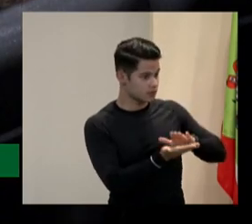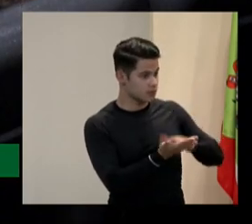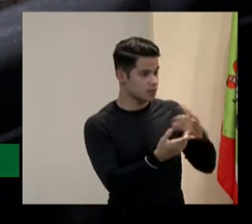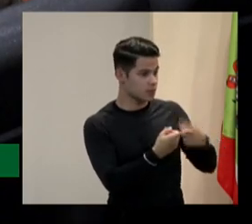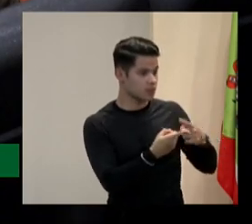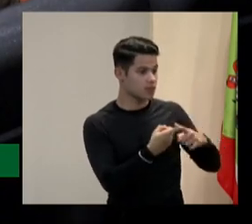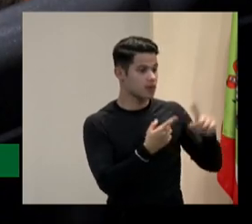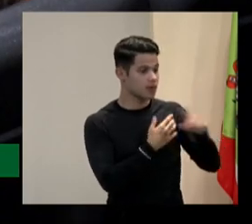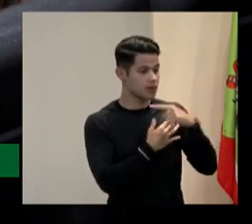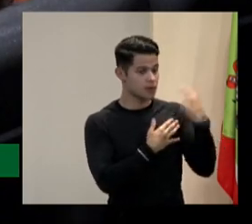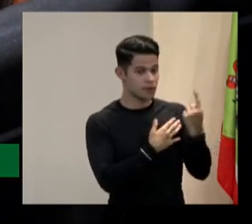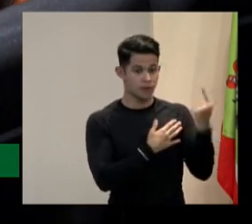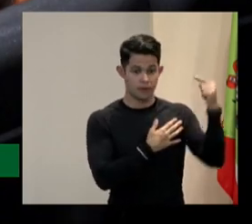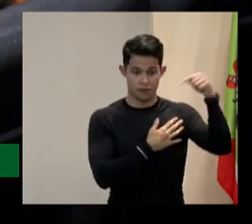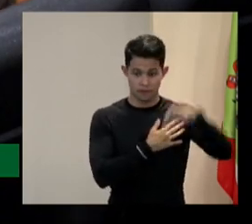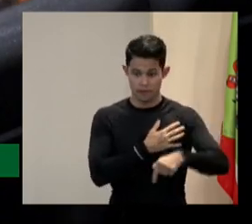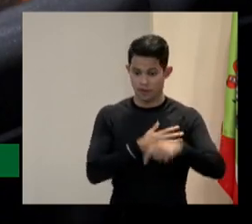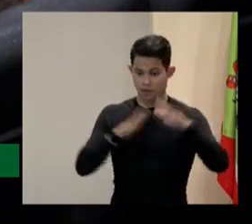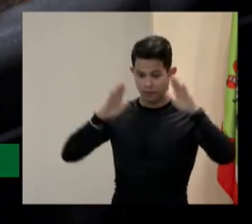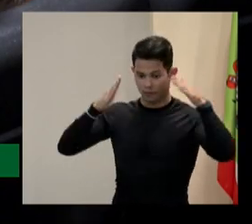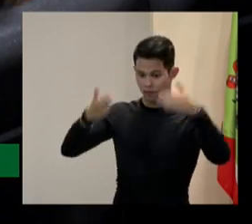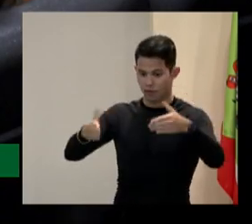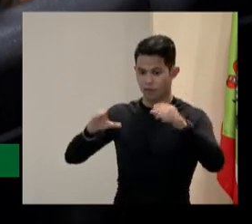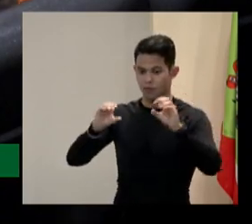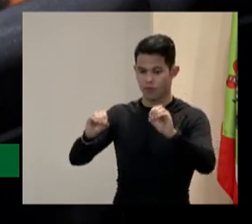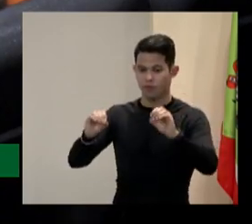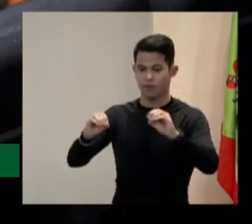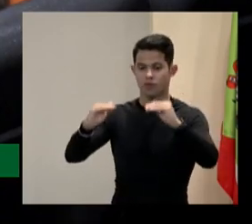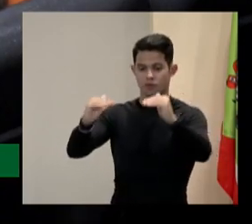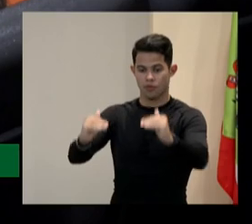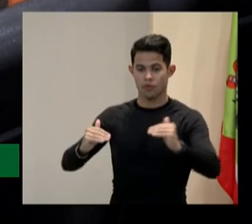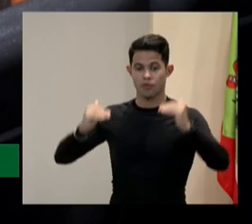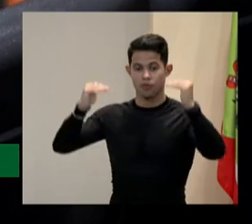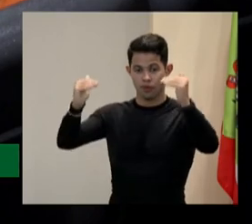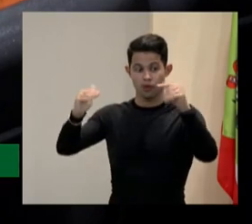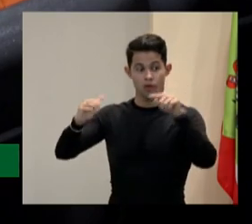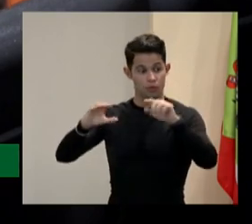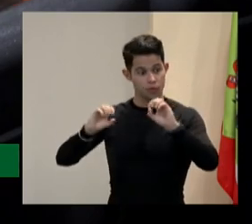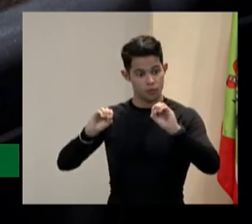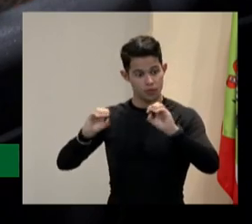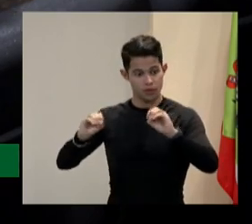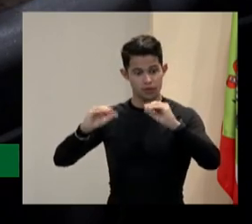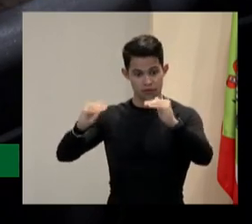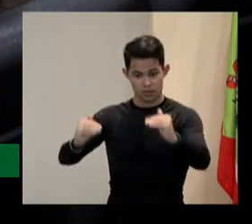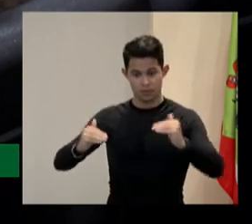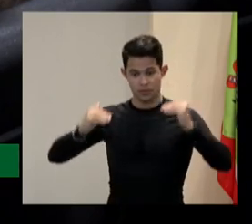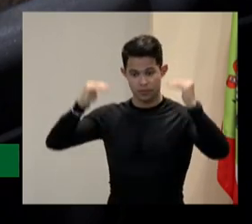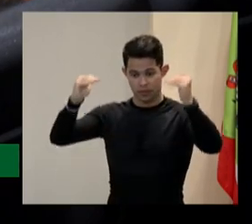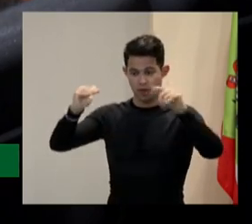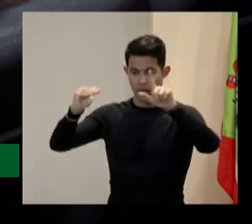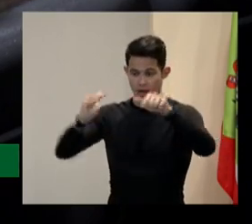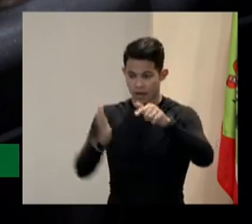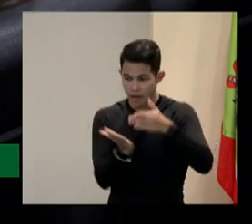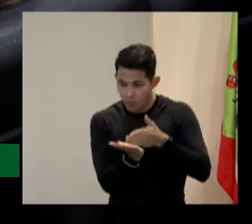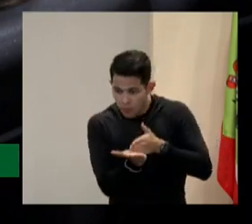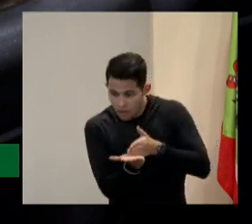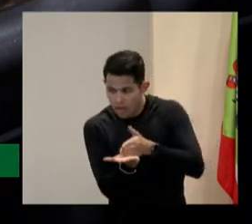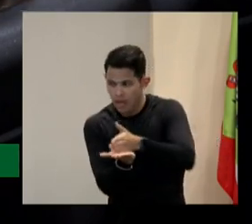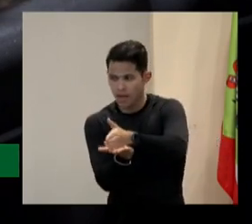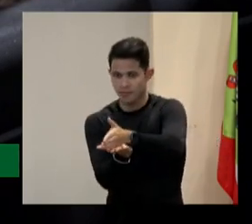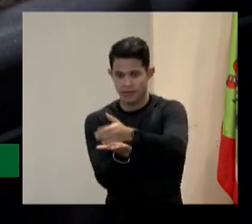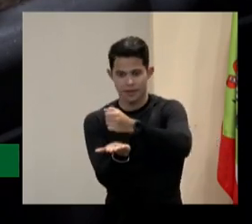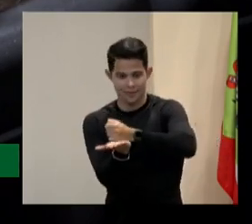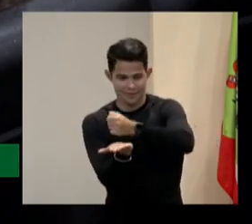tratando de ensino superior o ensino superior é o caminho para a empregabilidade e isso é